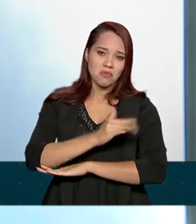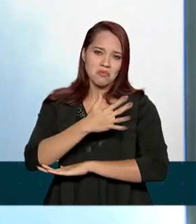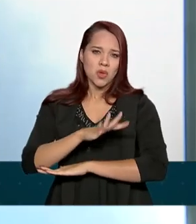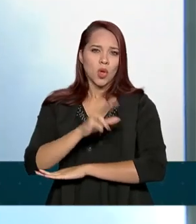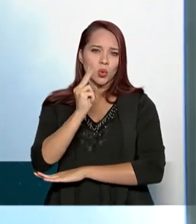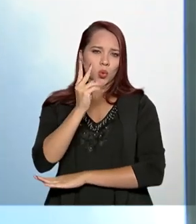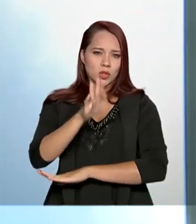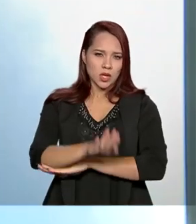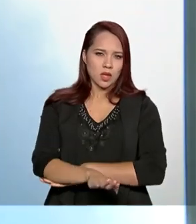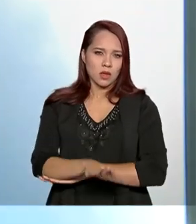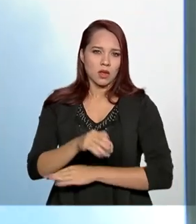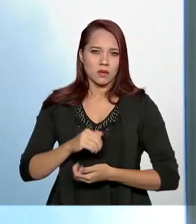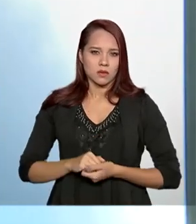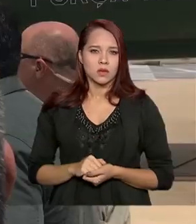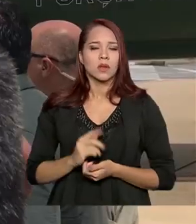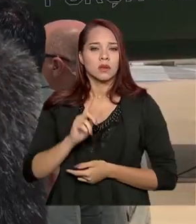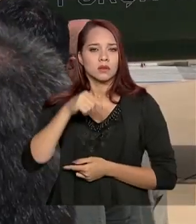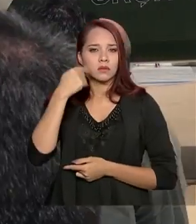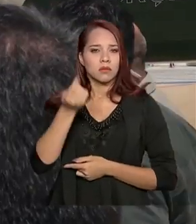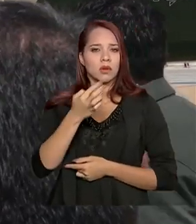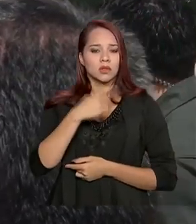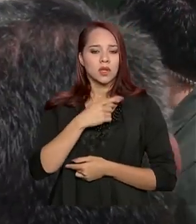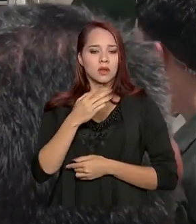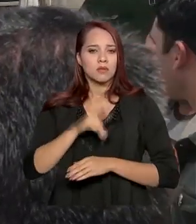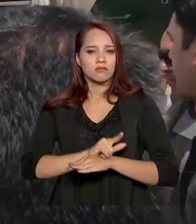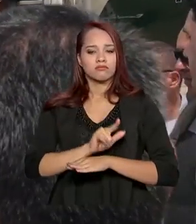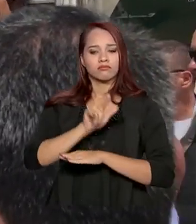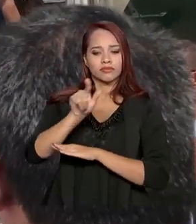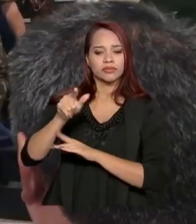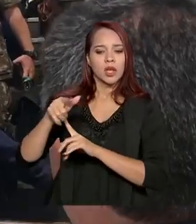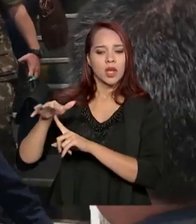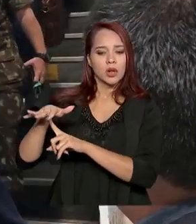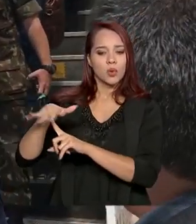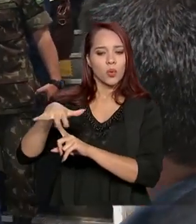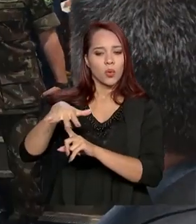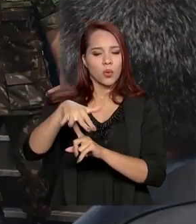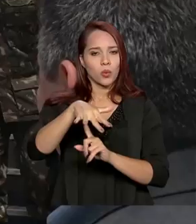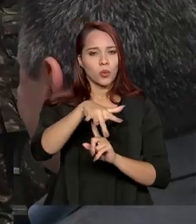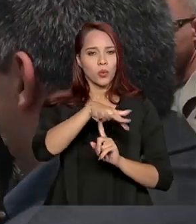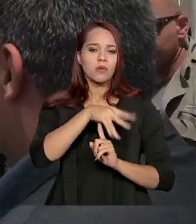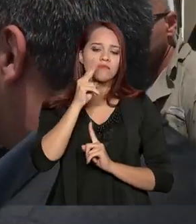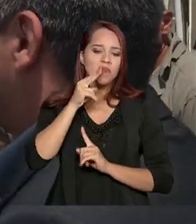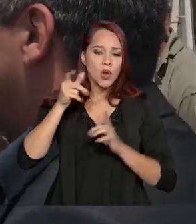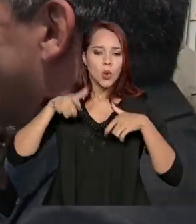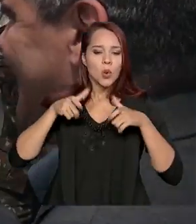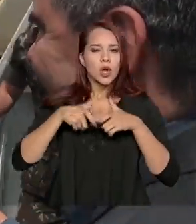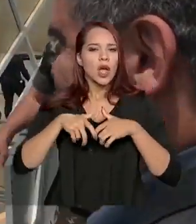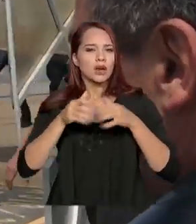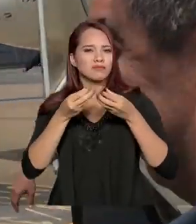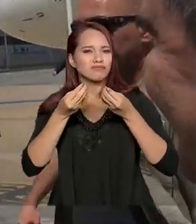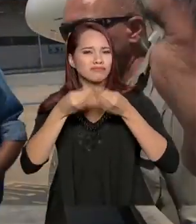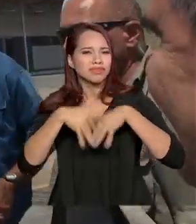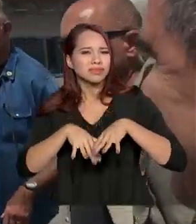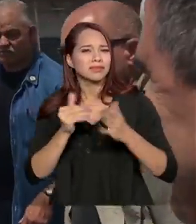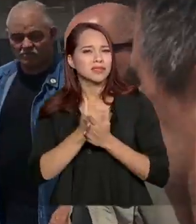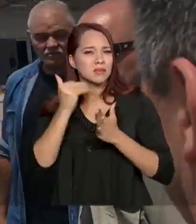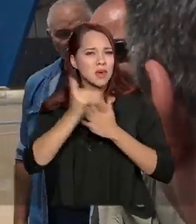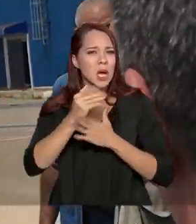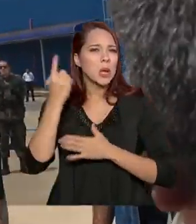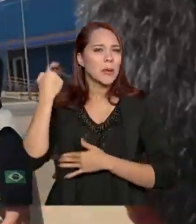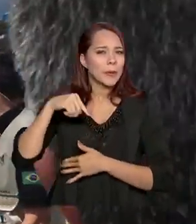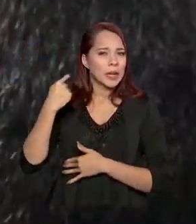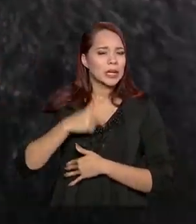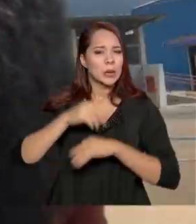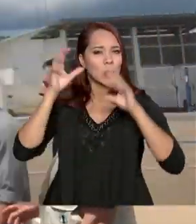da tarde. Logo em seguida, ele embarcou no helicóptero para fazer esse sobrevoo sobre as áreas mais atingidas aqui de Minas